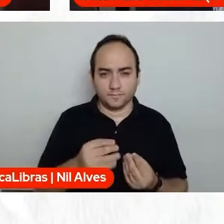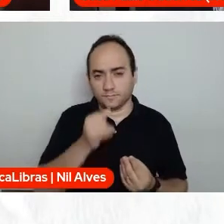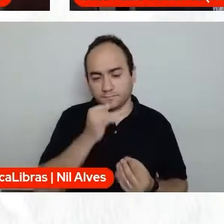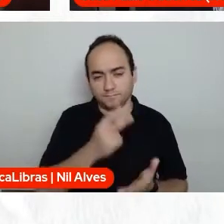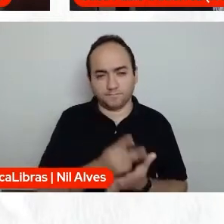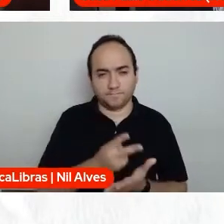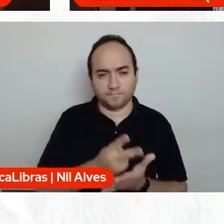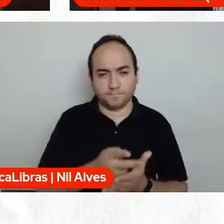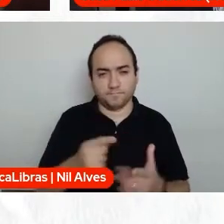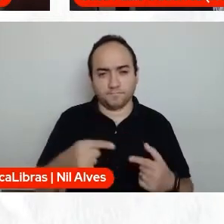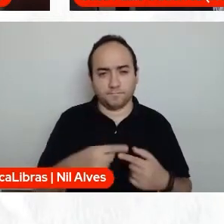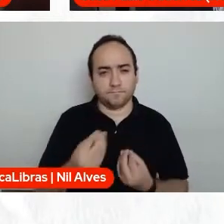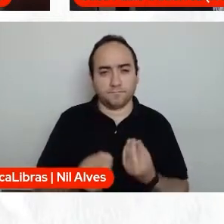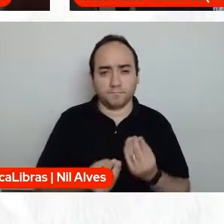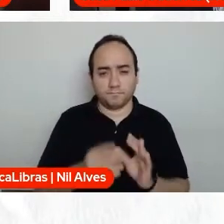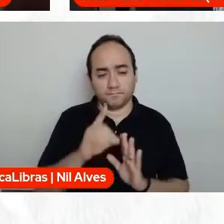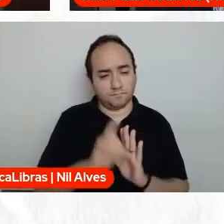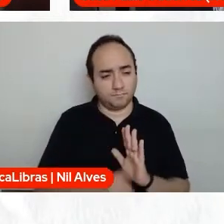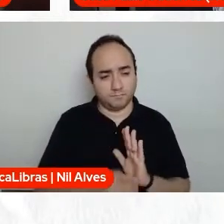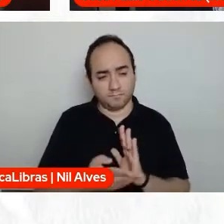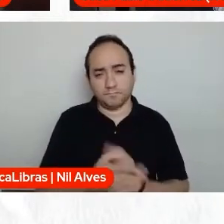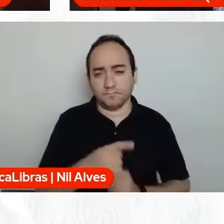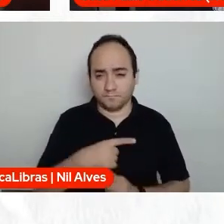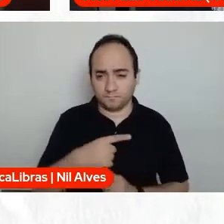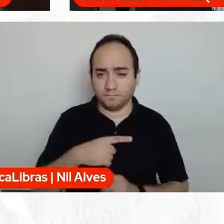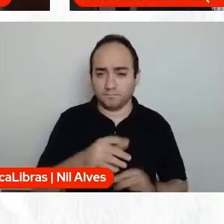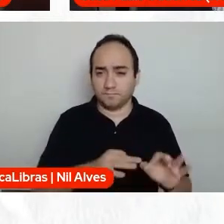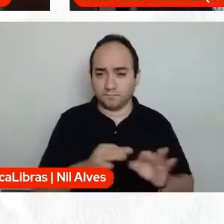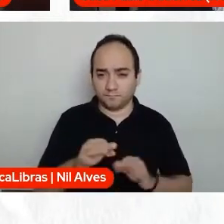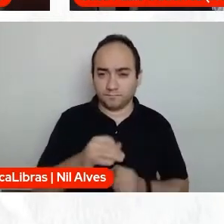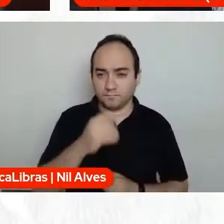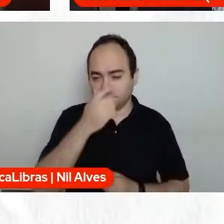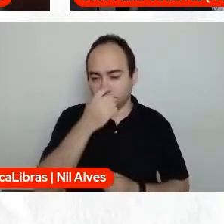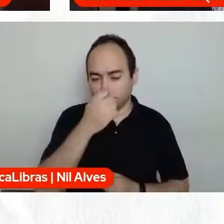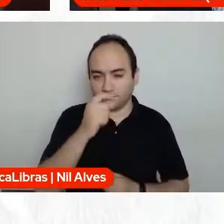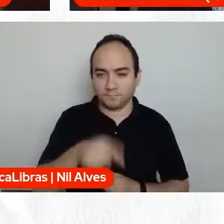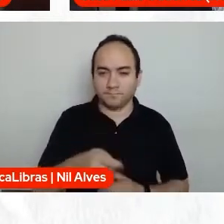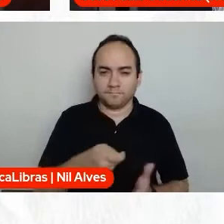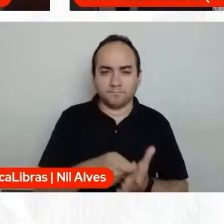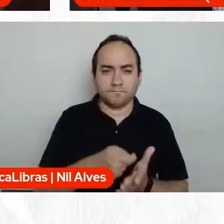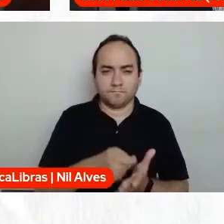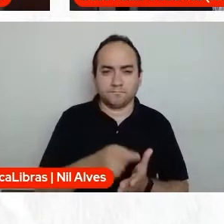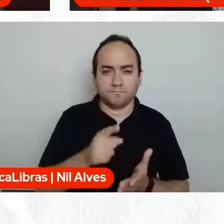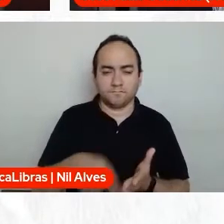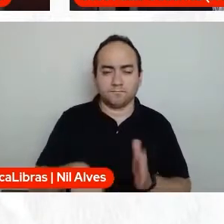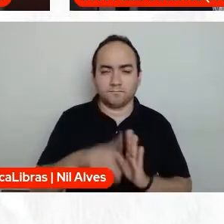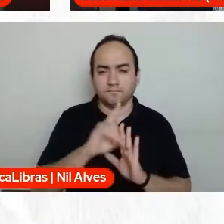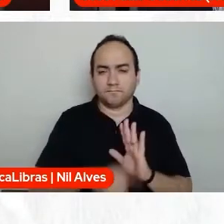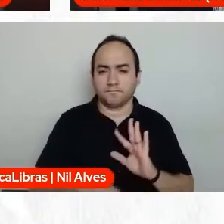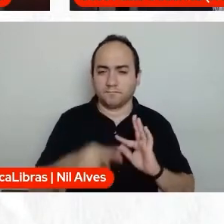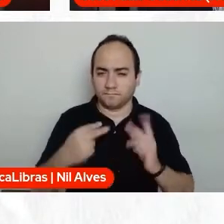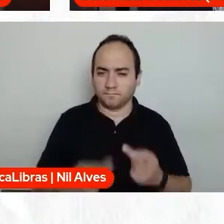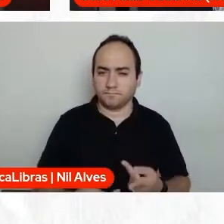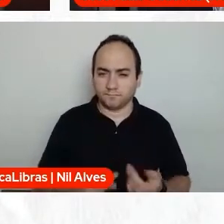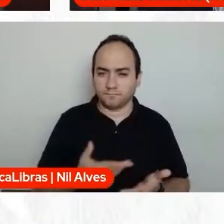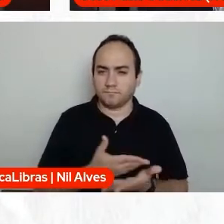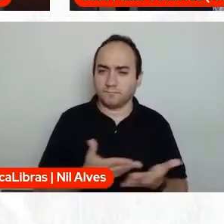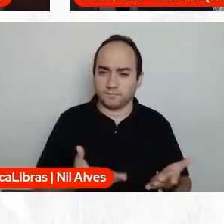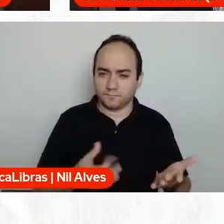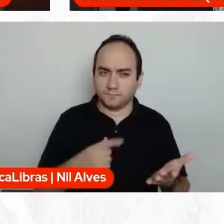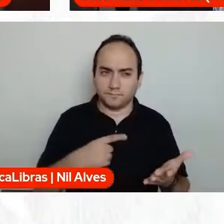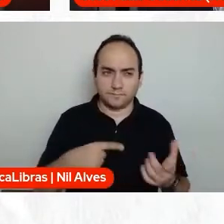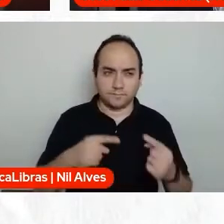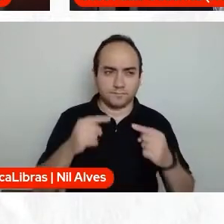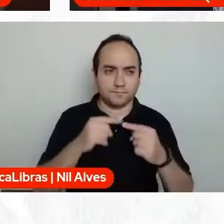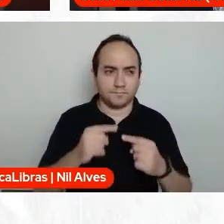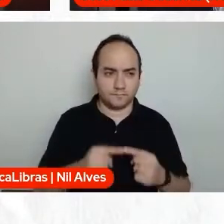claro que isso é um direito humano e que isso está ferindo o direito humano, né? Quando a gente traz para o cotidiano. Então,